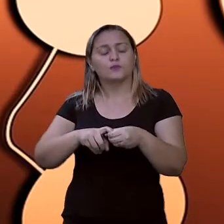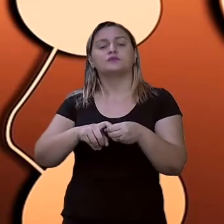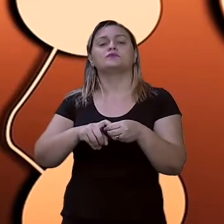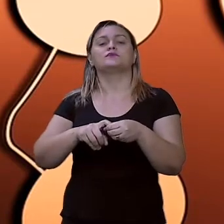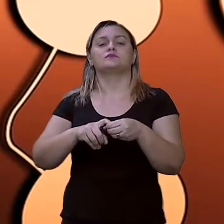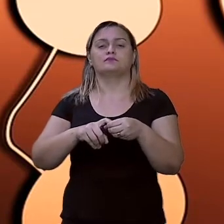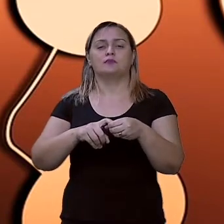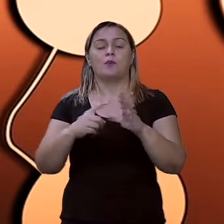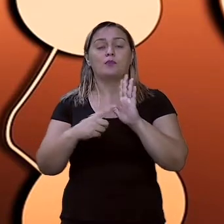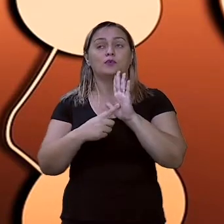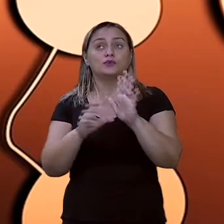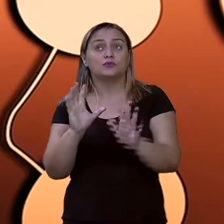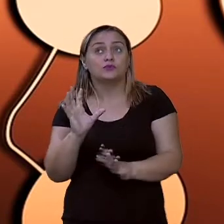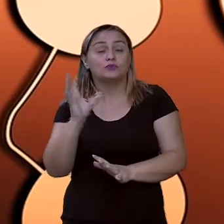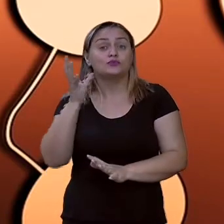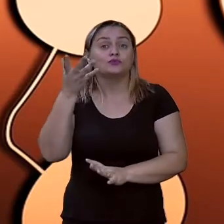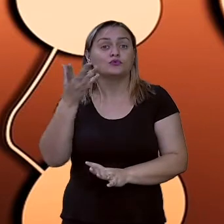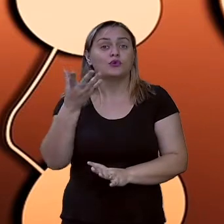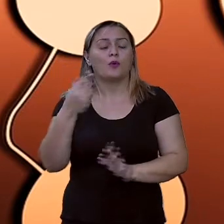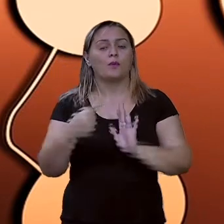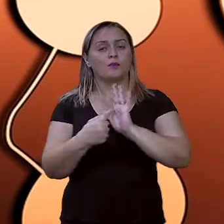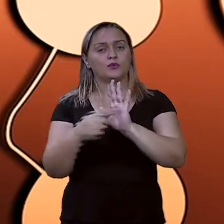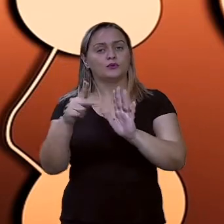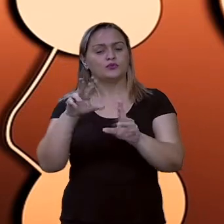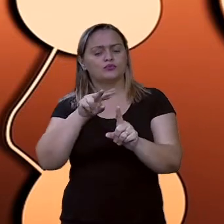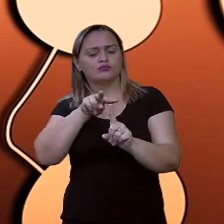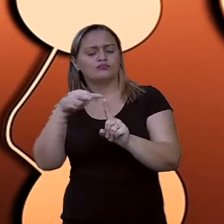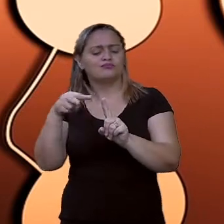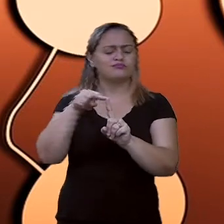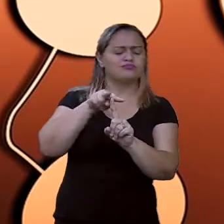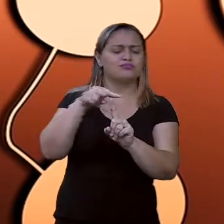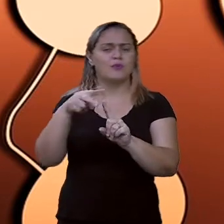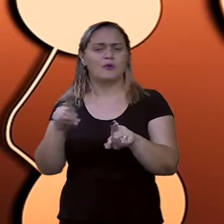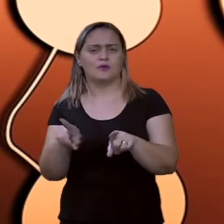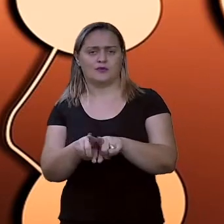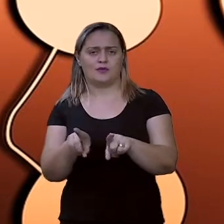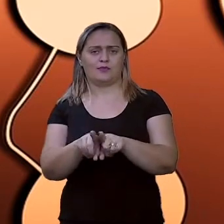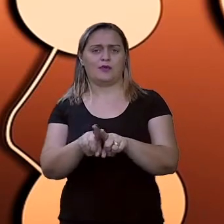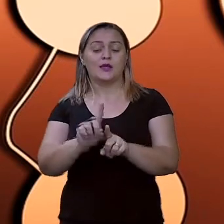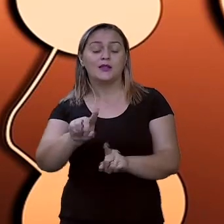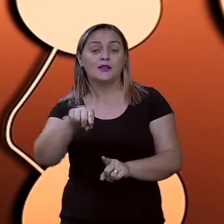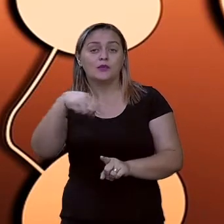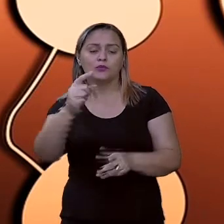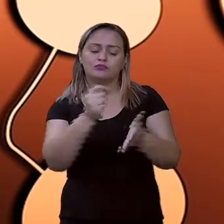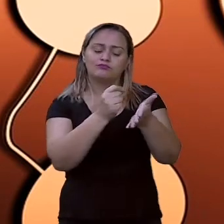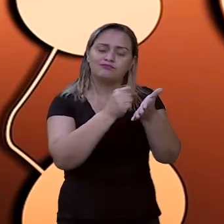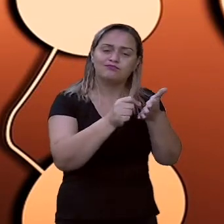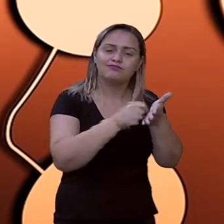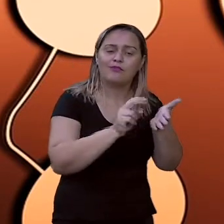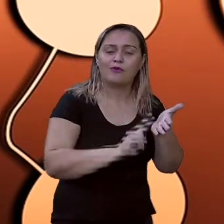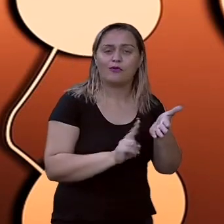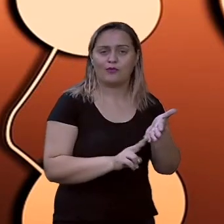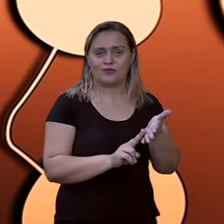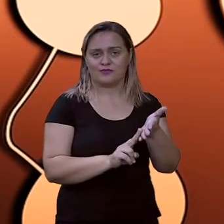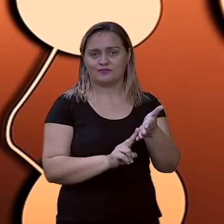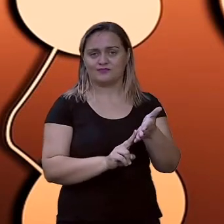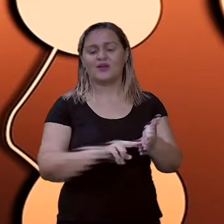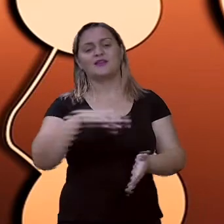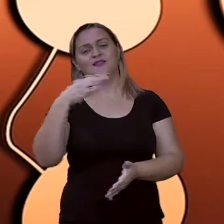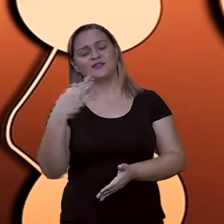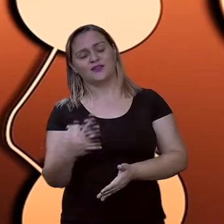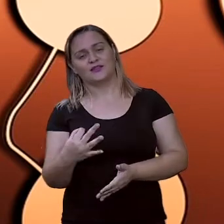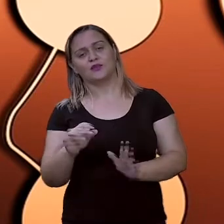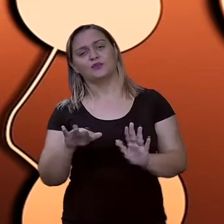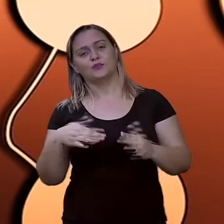tese, o seu ponto de vista, e o que? Assina. Isso. E é por isso que o